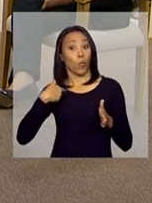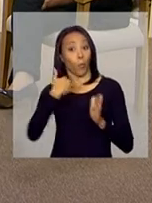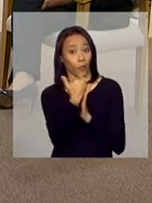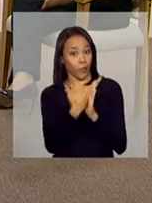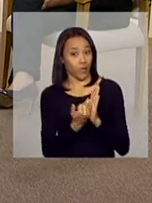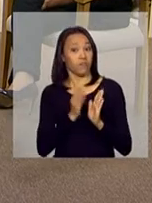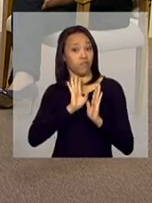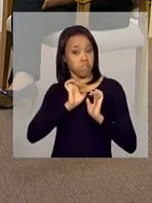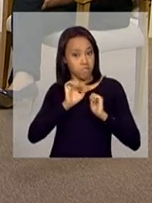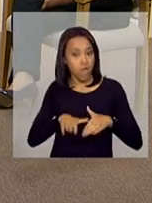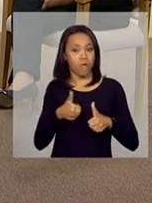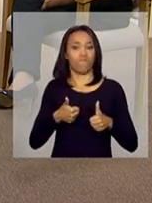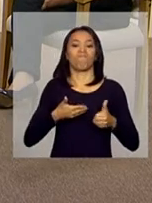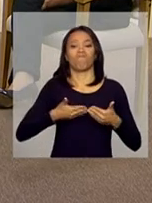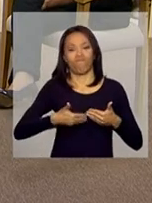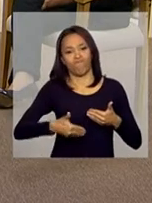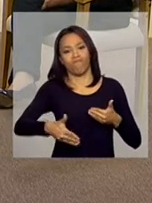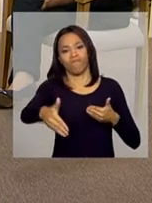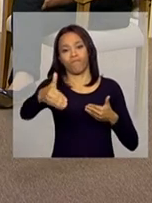caminhasse.